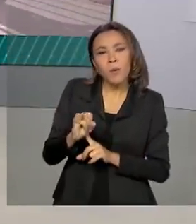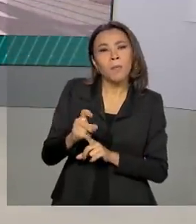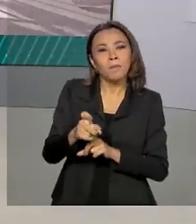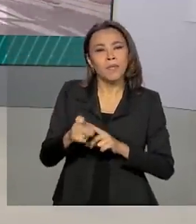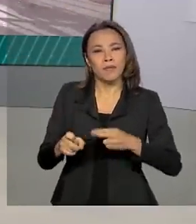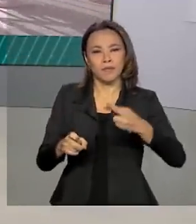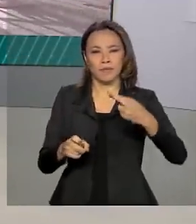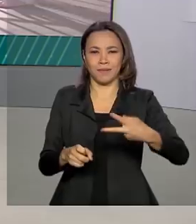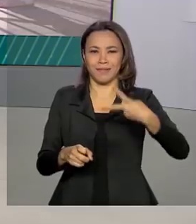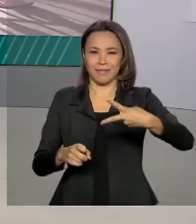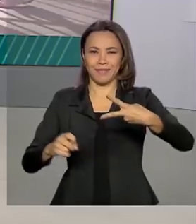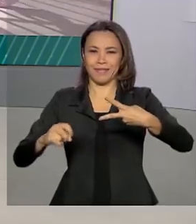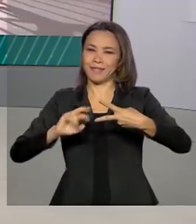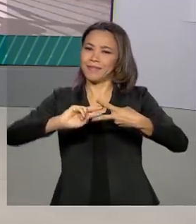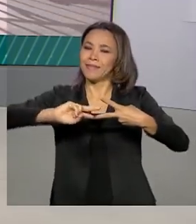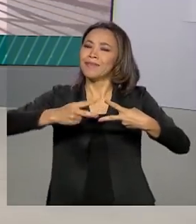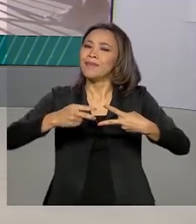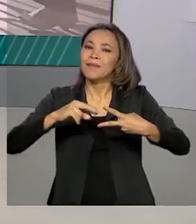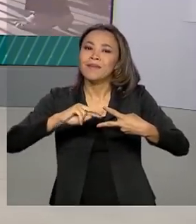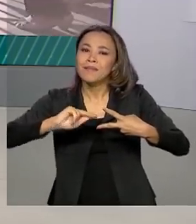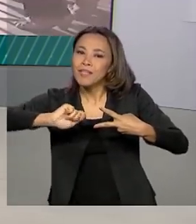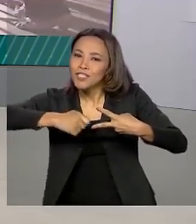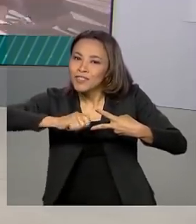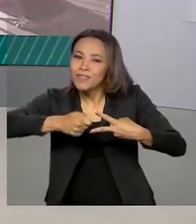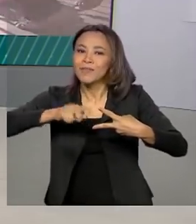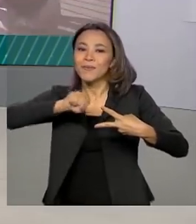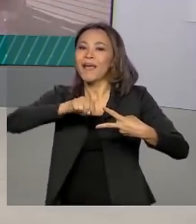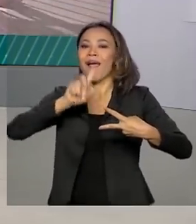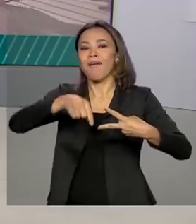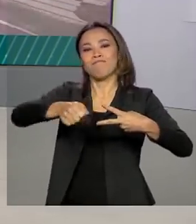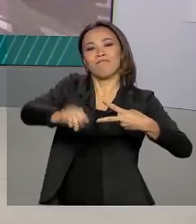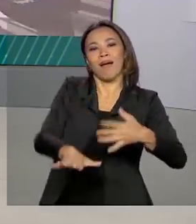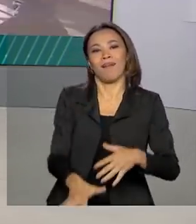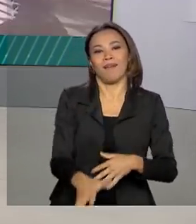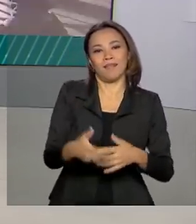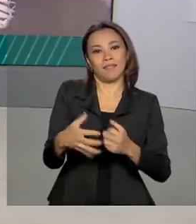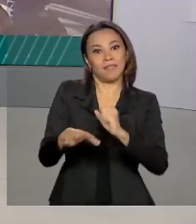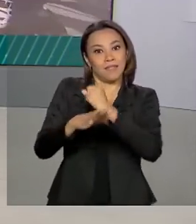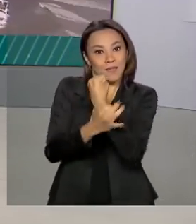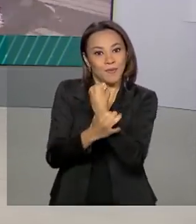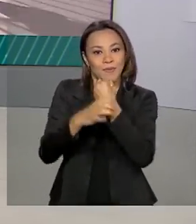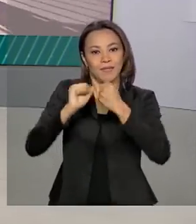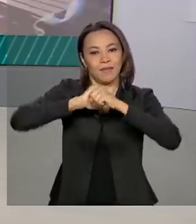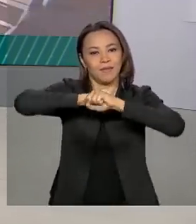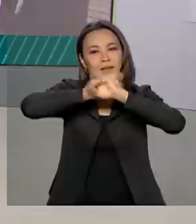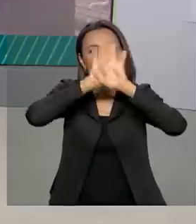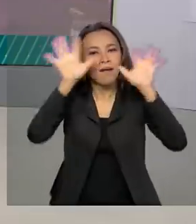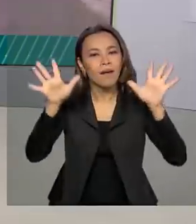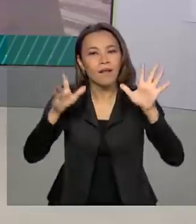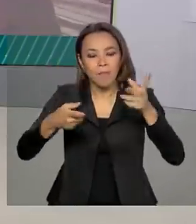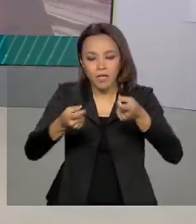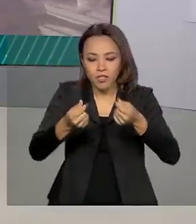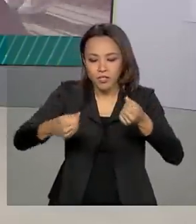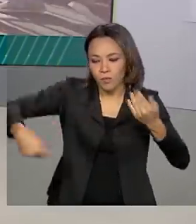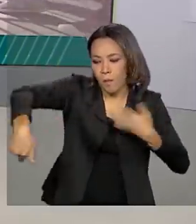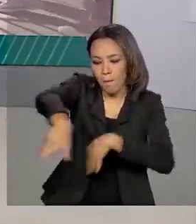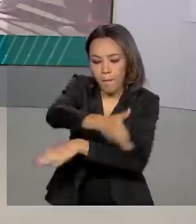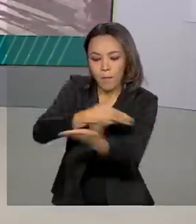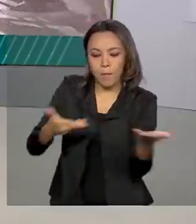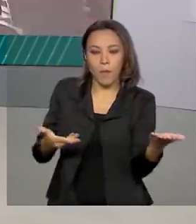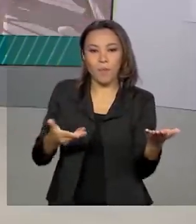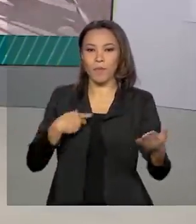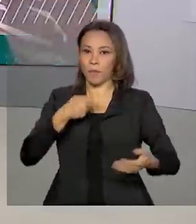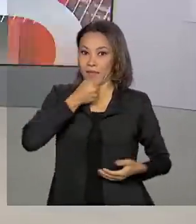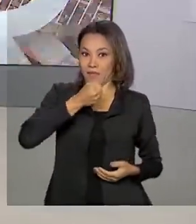instantâneo de pagamentos, foi criado para oferecer uma alternativa barata, segura e transparente para transações financeiras. Em